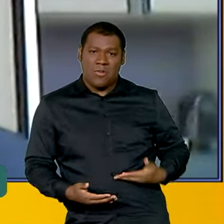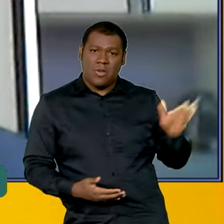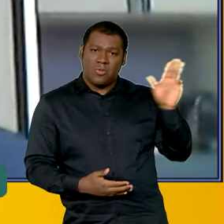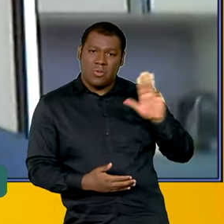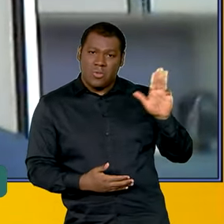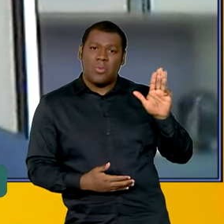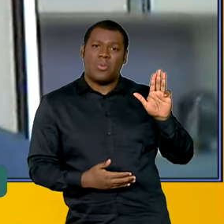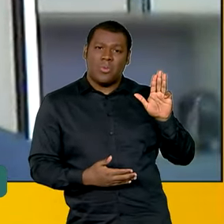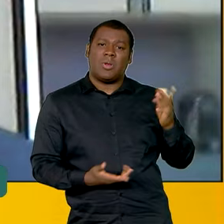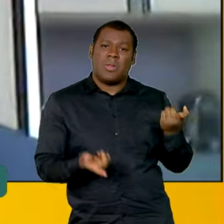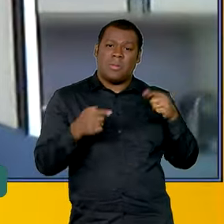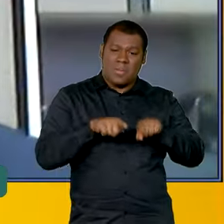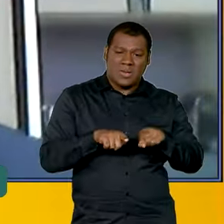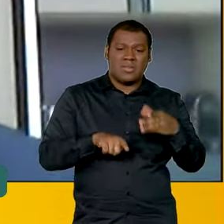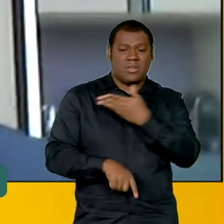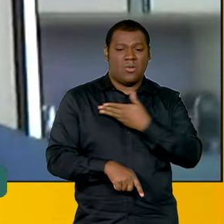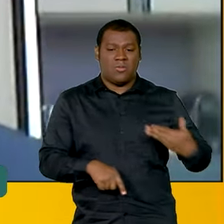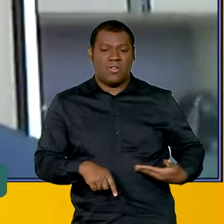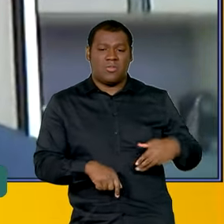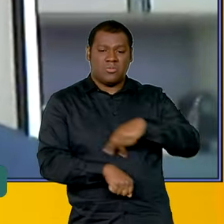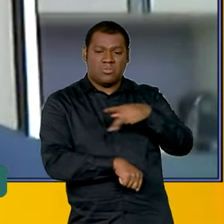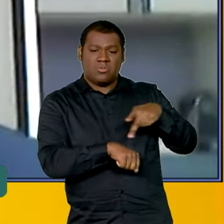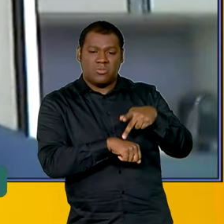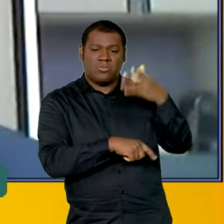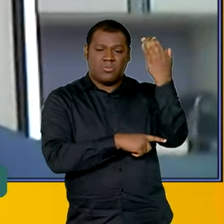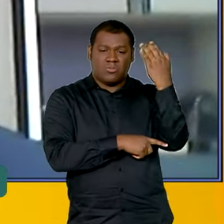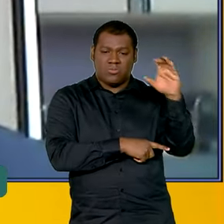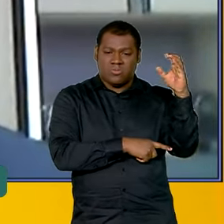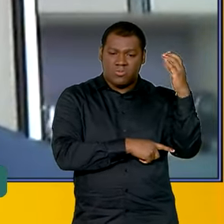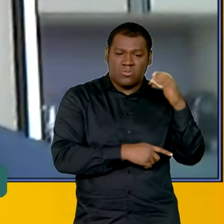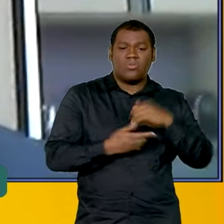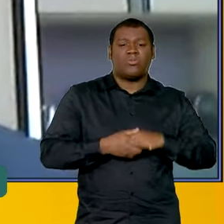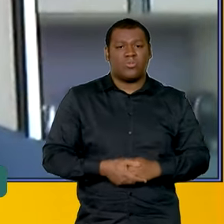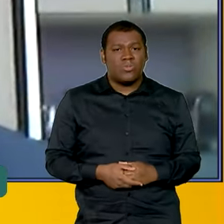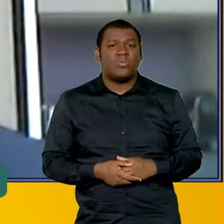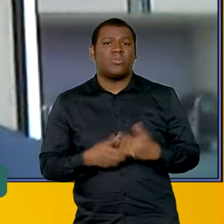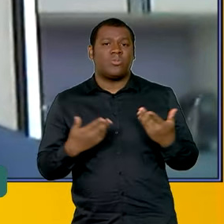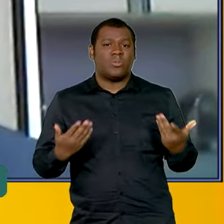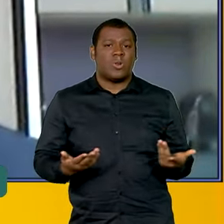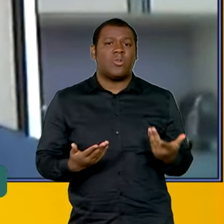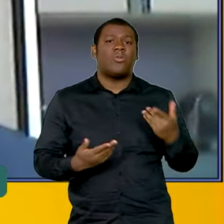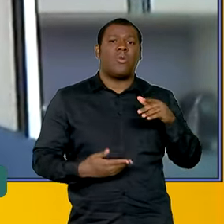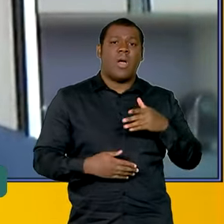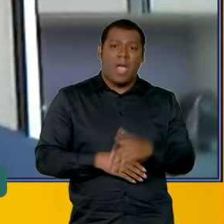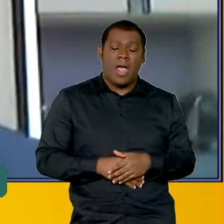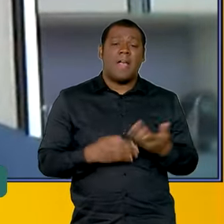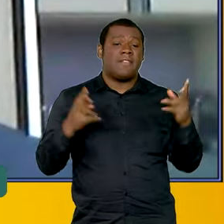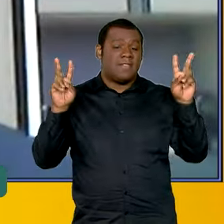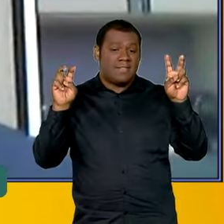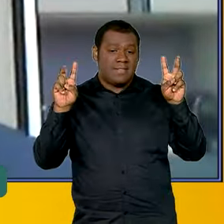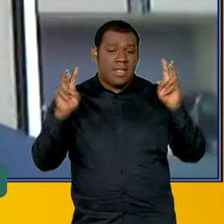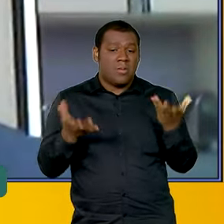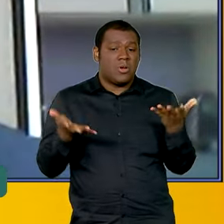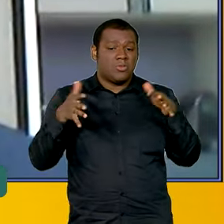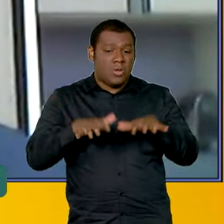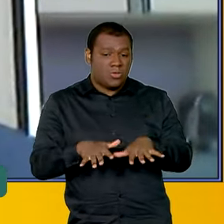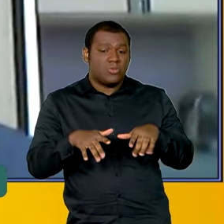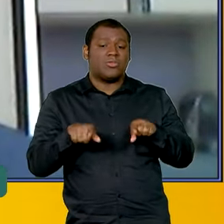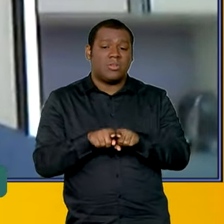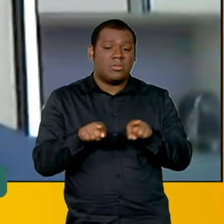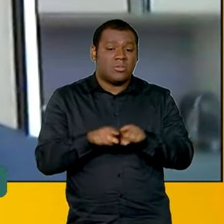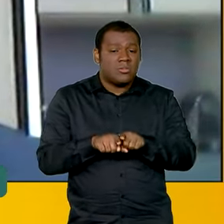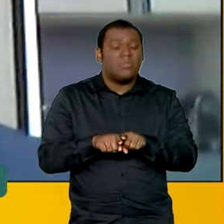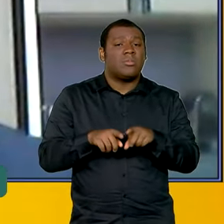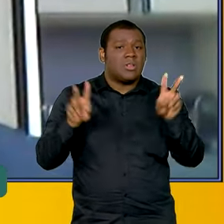visões a respeito da, digamos, do desenvolvimento econômico, da inclusão social, da